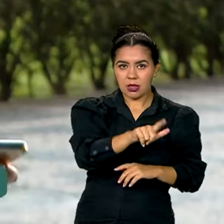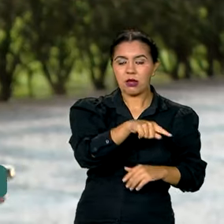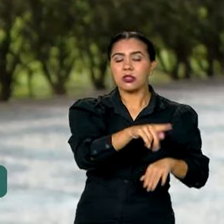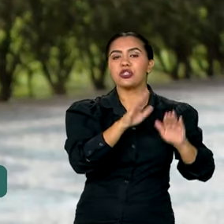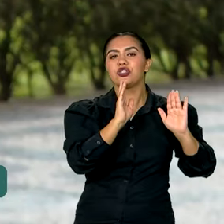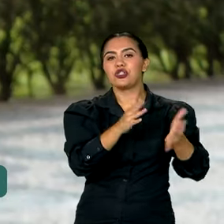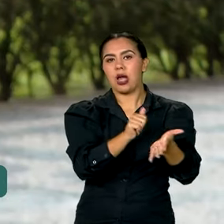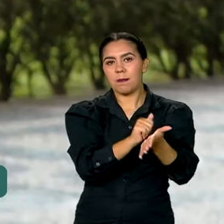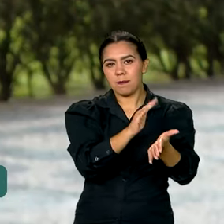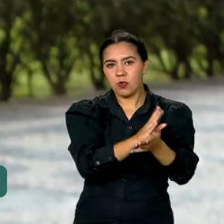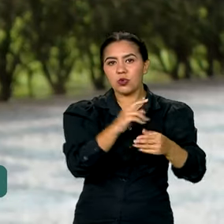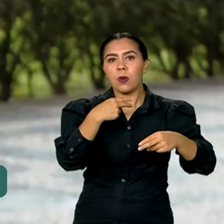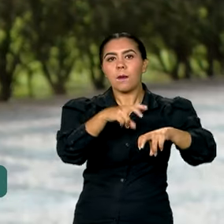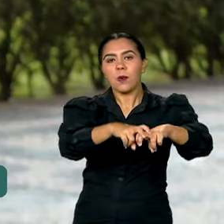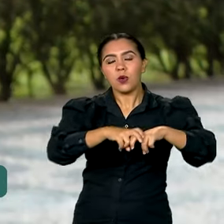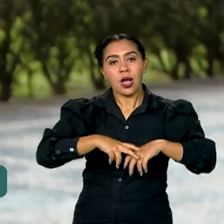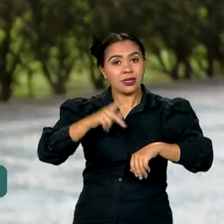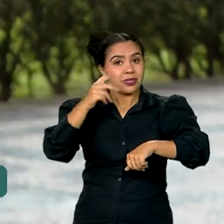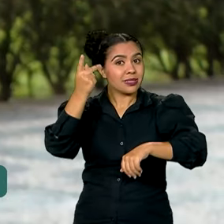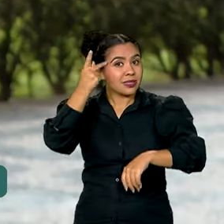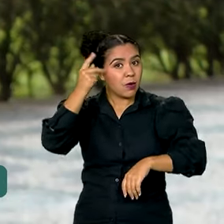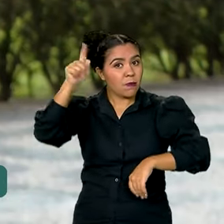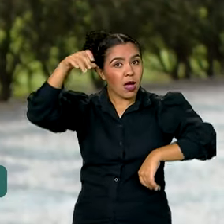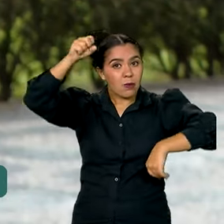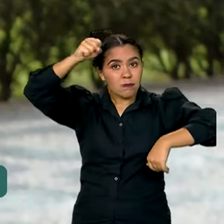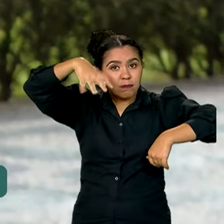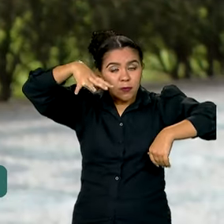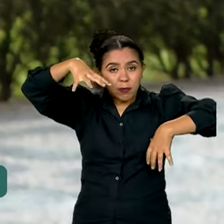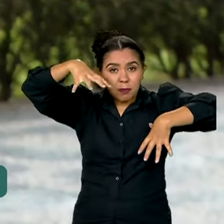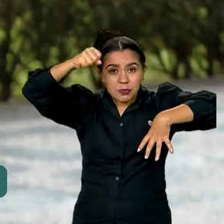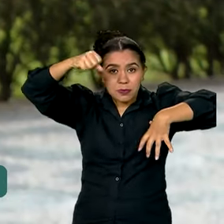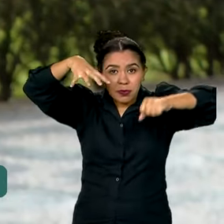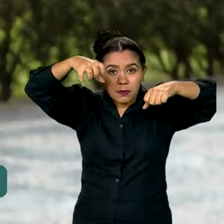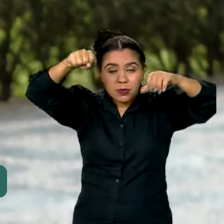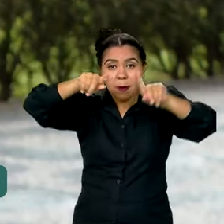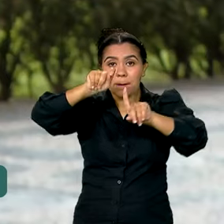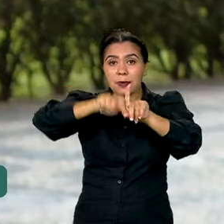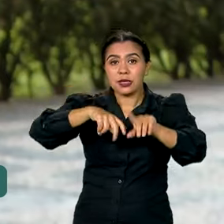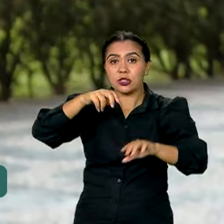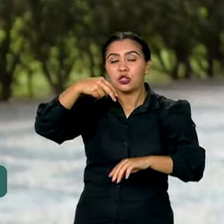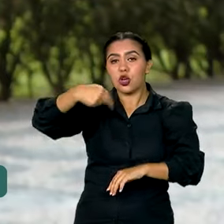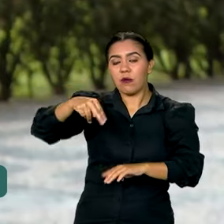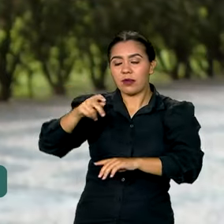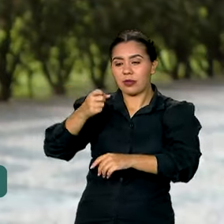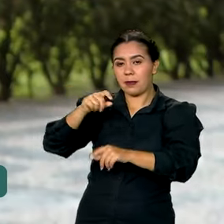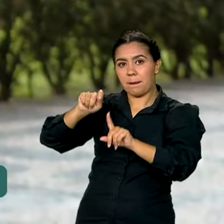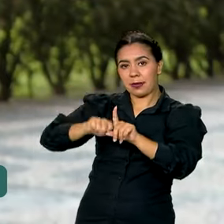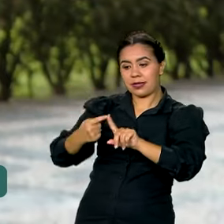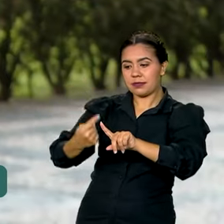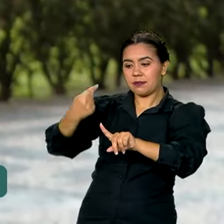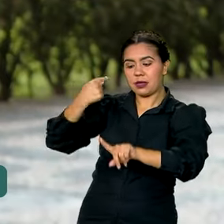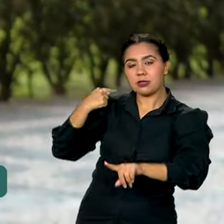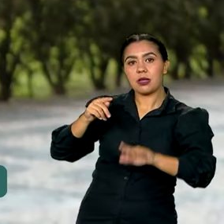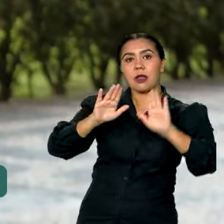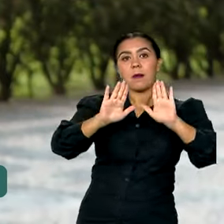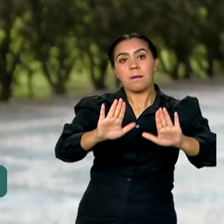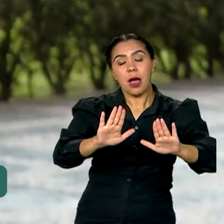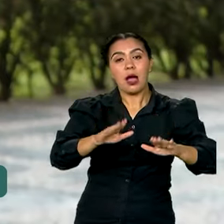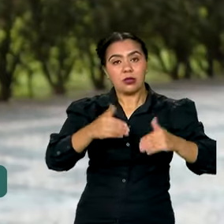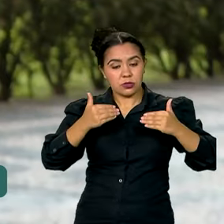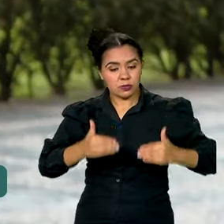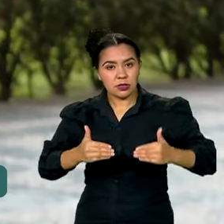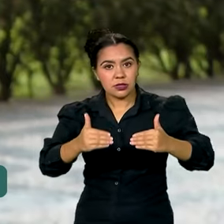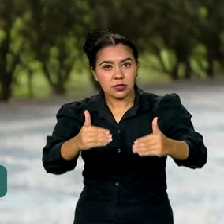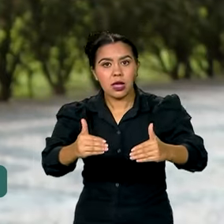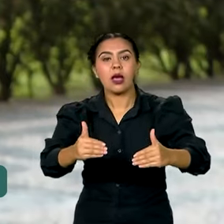apagões em São Paulo em novembro do ano passado. Vanessa, o Ministério de Minas e Energia e a Casa Civil vão